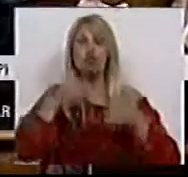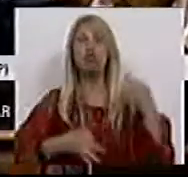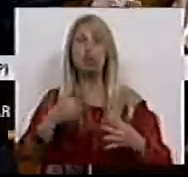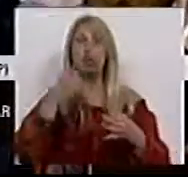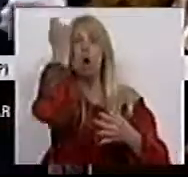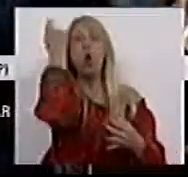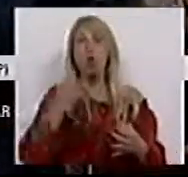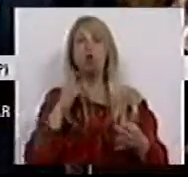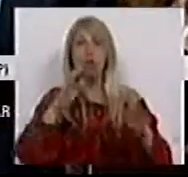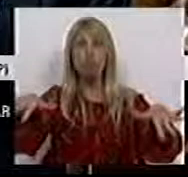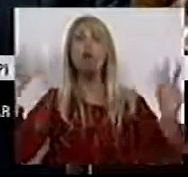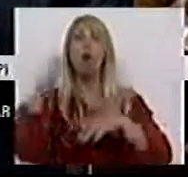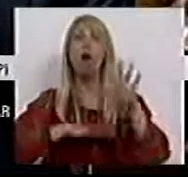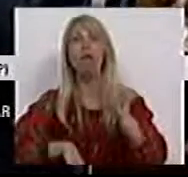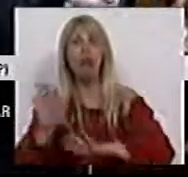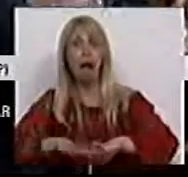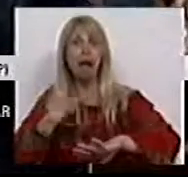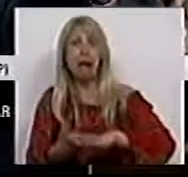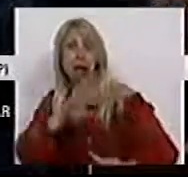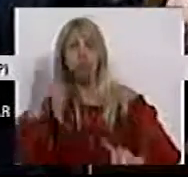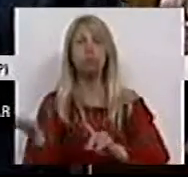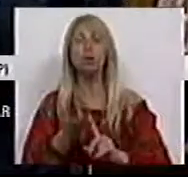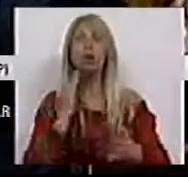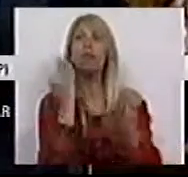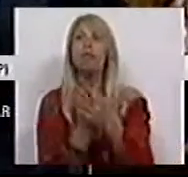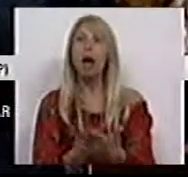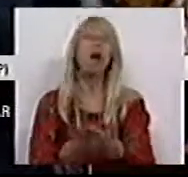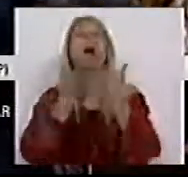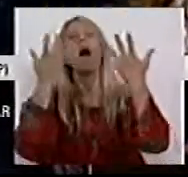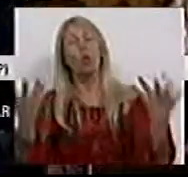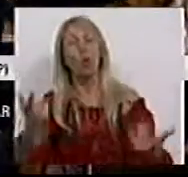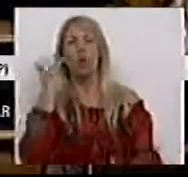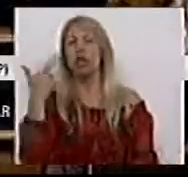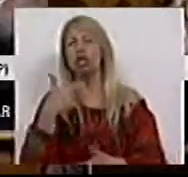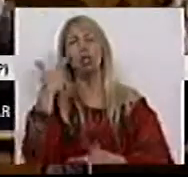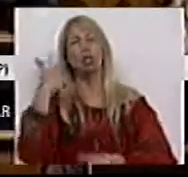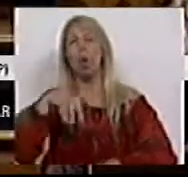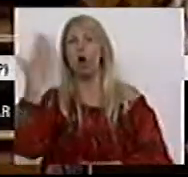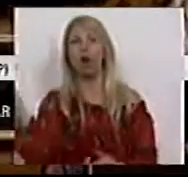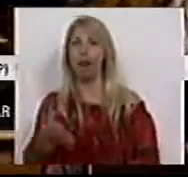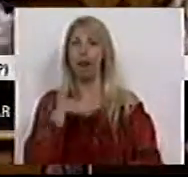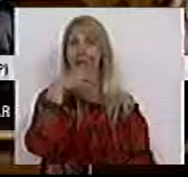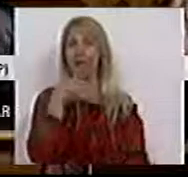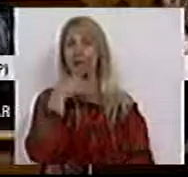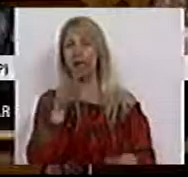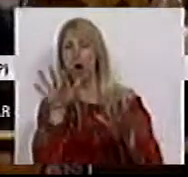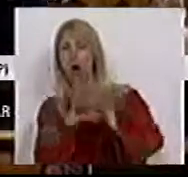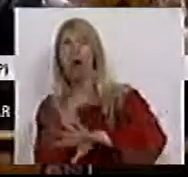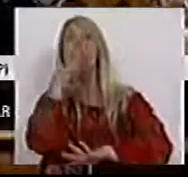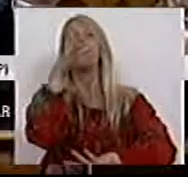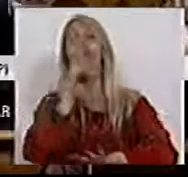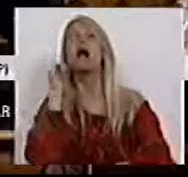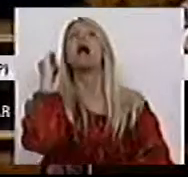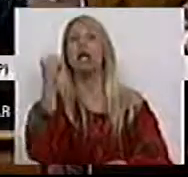fazer. Agora, que é extraordinário é que o bluff seja este. Vai haver um crime contra as praxes abusivas.